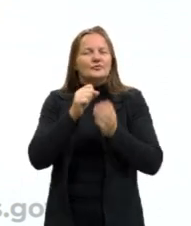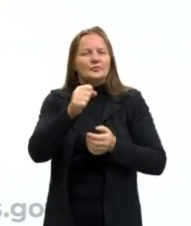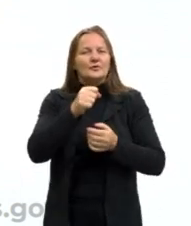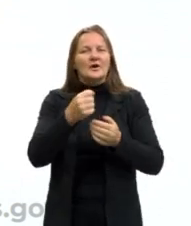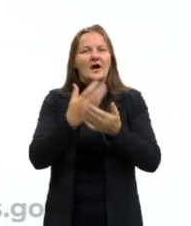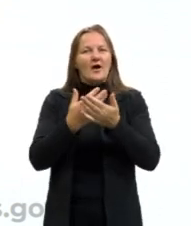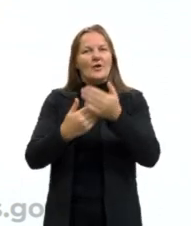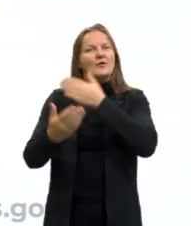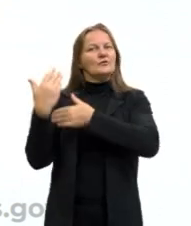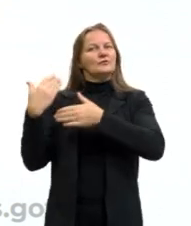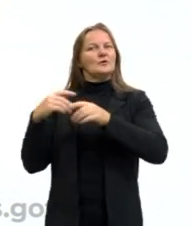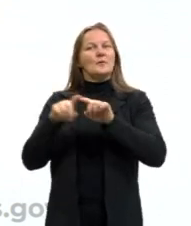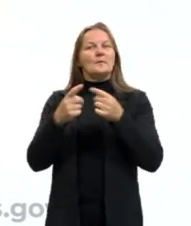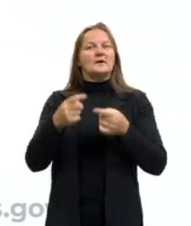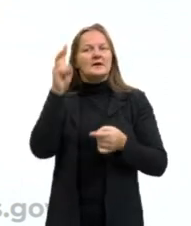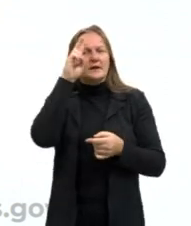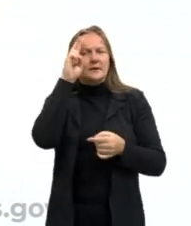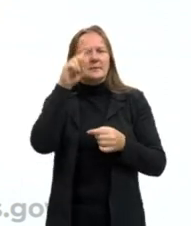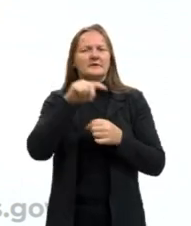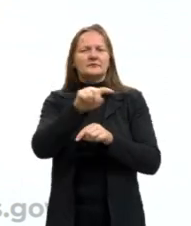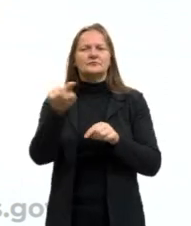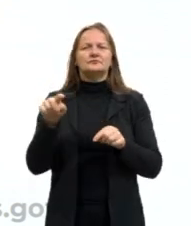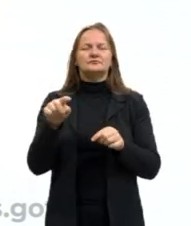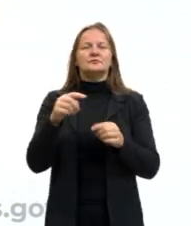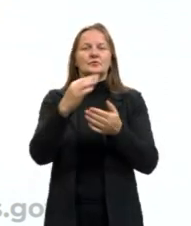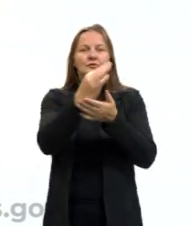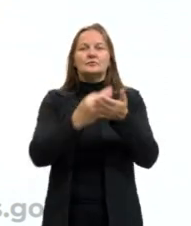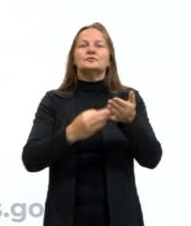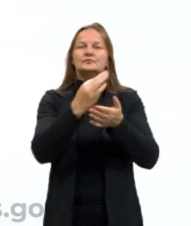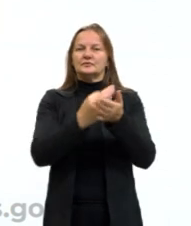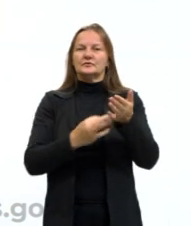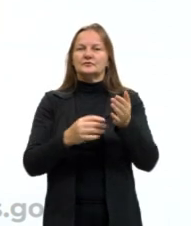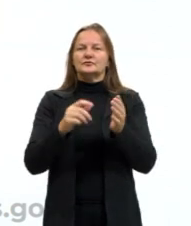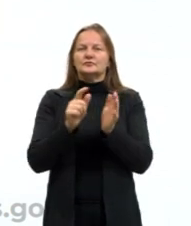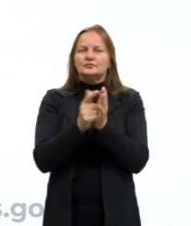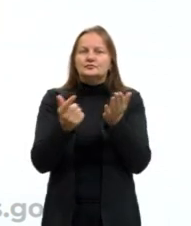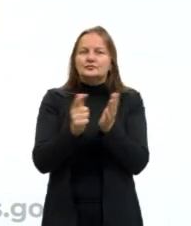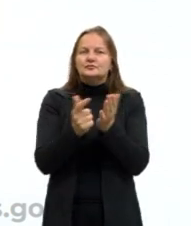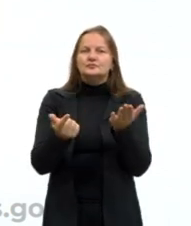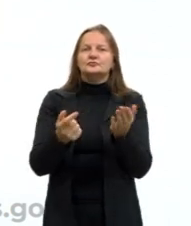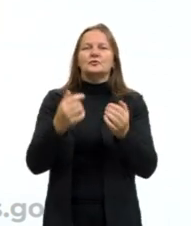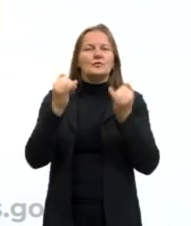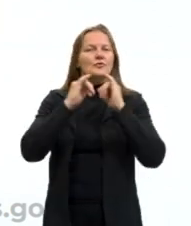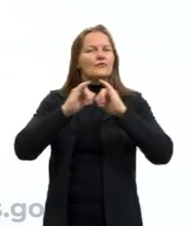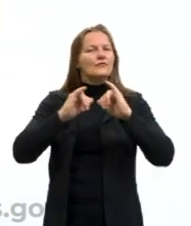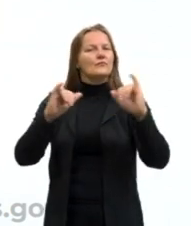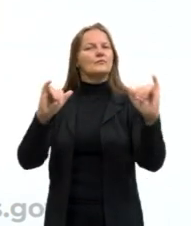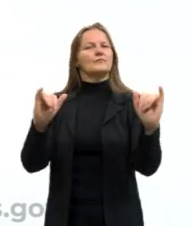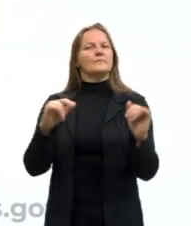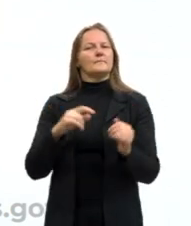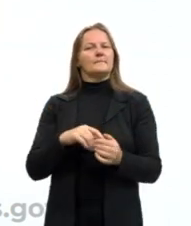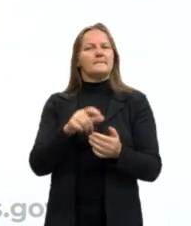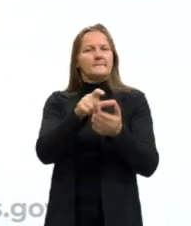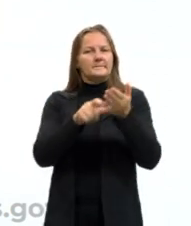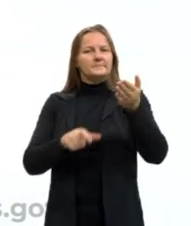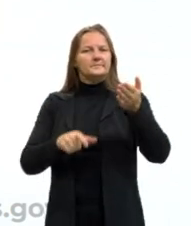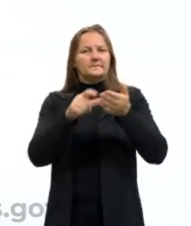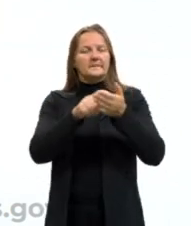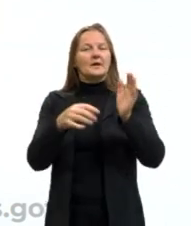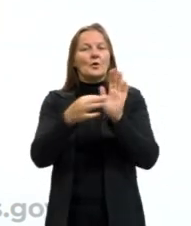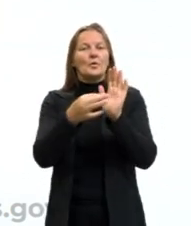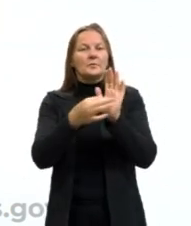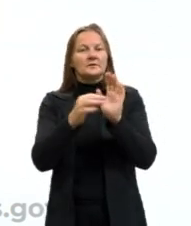aula anterior. Só lembrando que os textos periodísticos podem ser informativos, de opinião ou